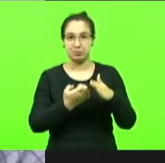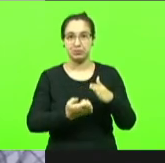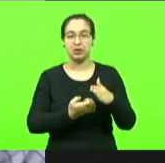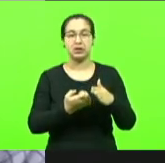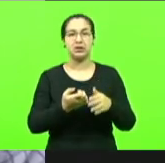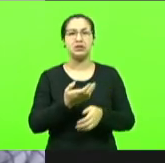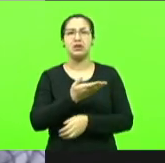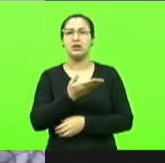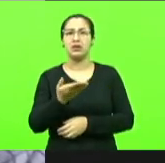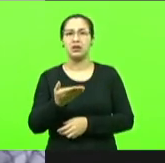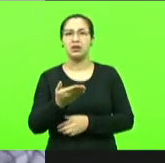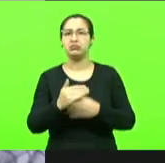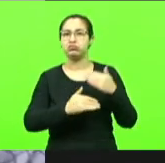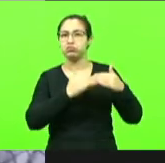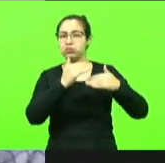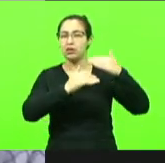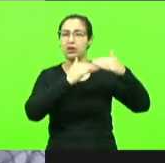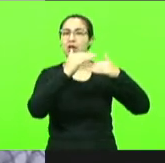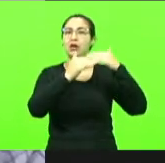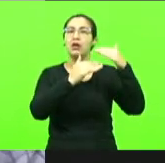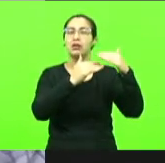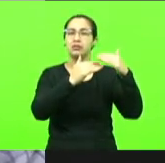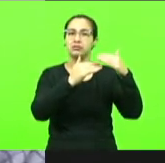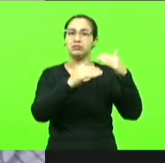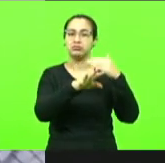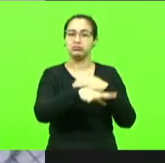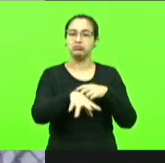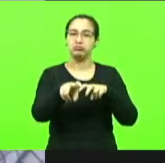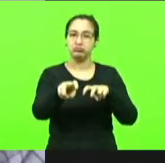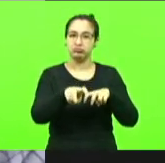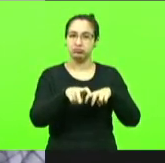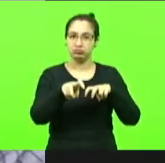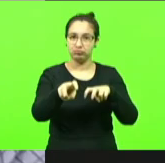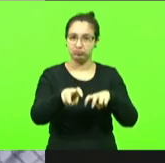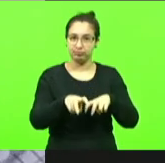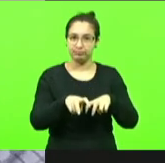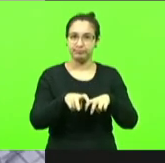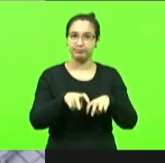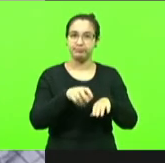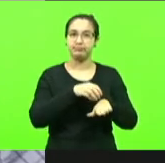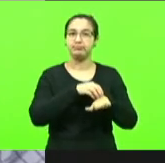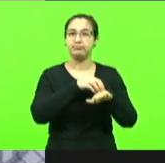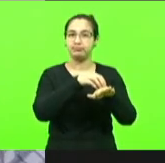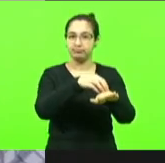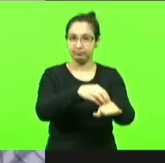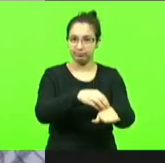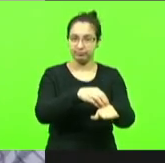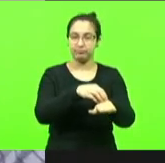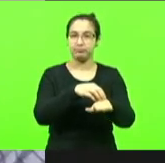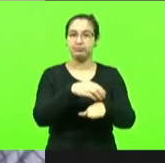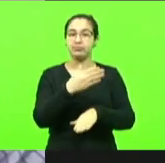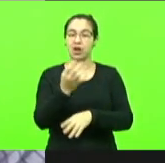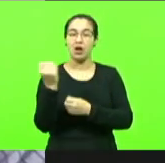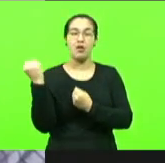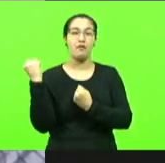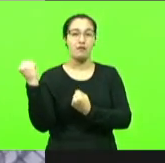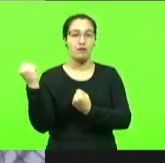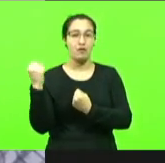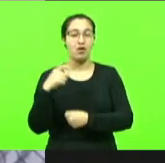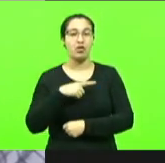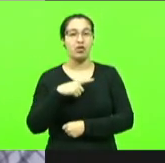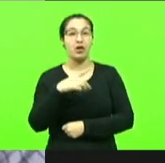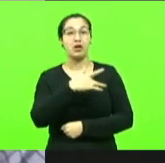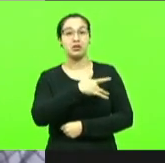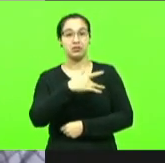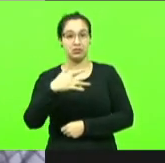desenvolvem o agronegócio no transporte as cooperativas são fortes na saúde